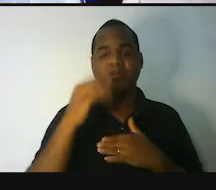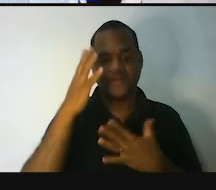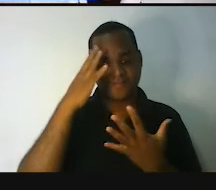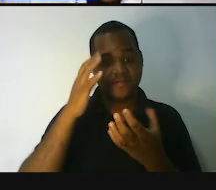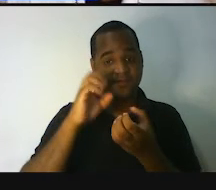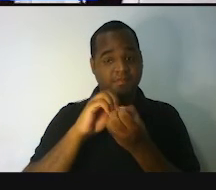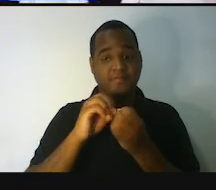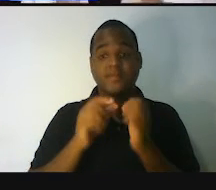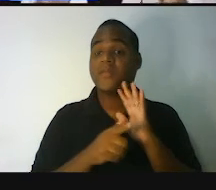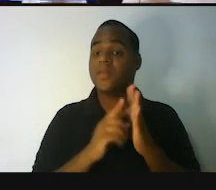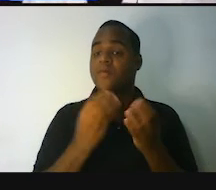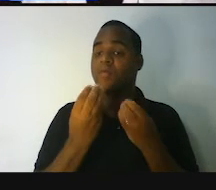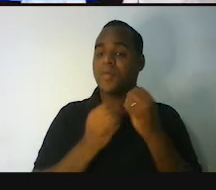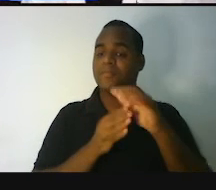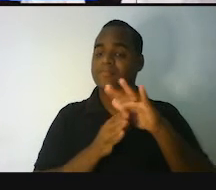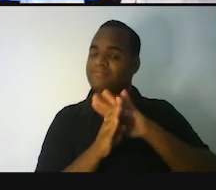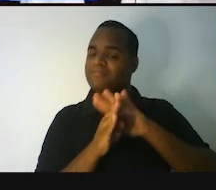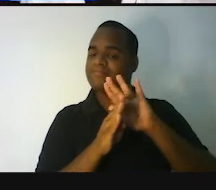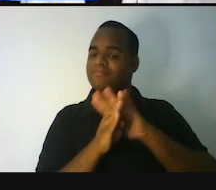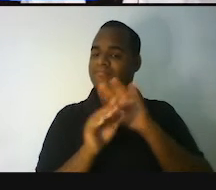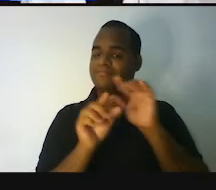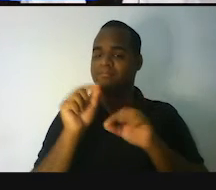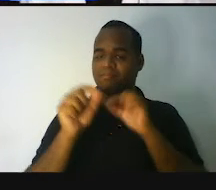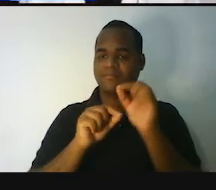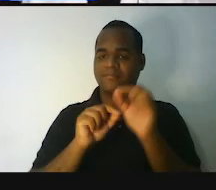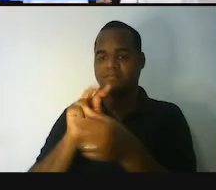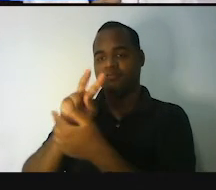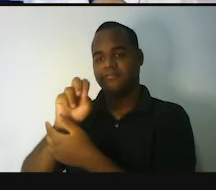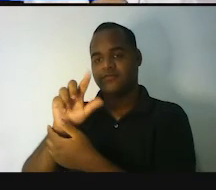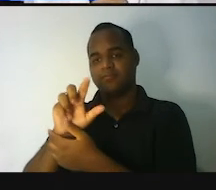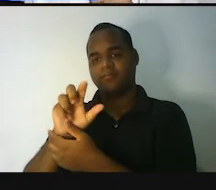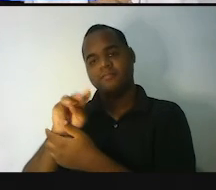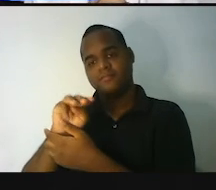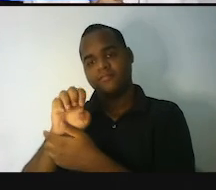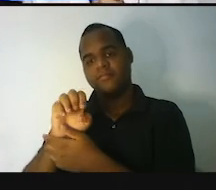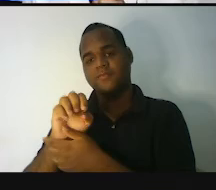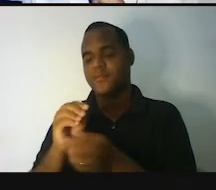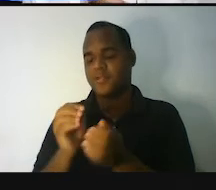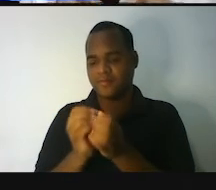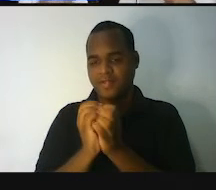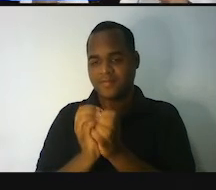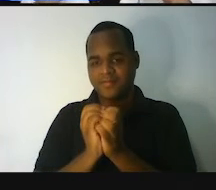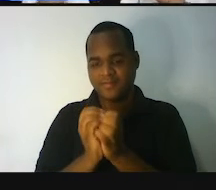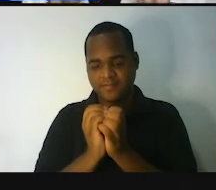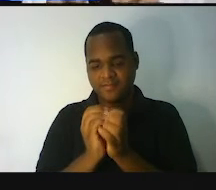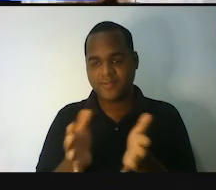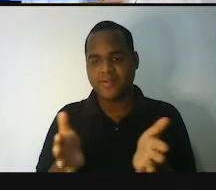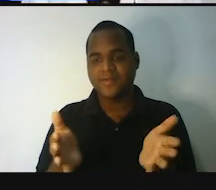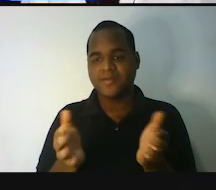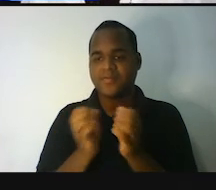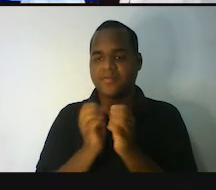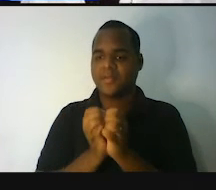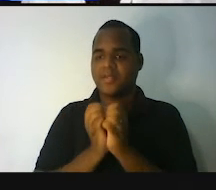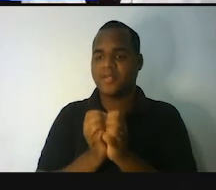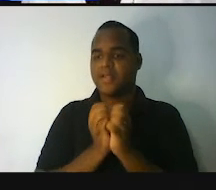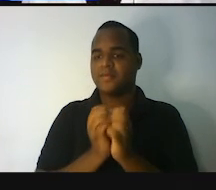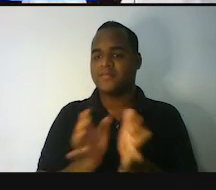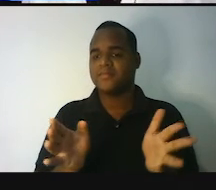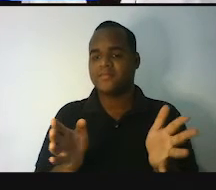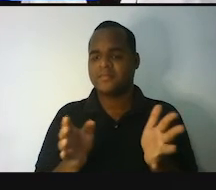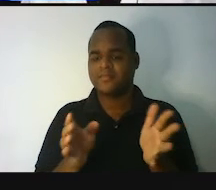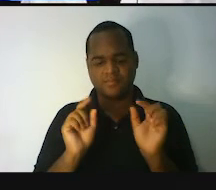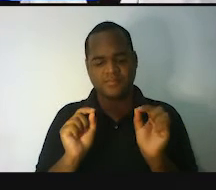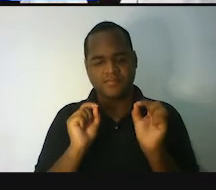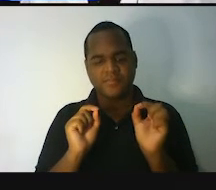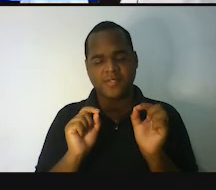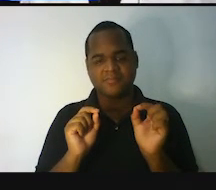gente entrar mais nessa coisa do volume, o dado, pega a visão aí, o dado,